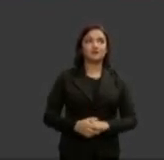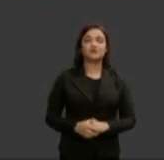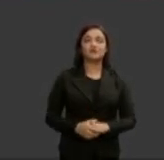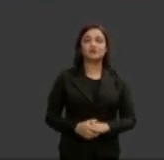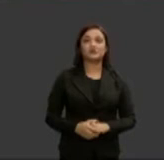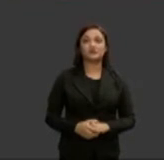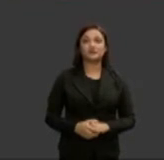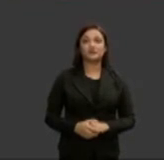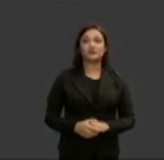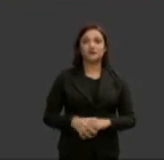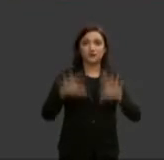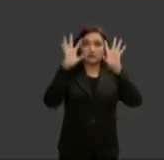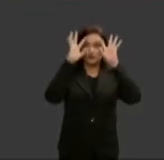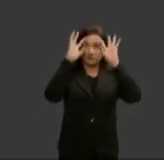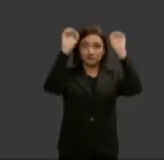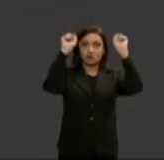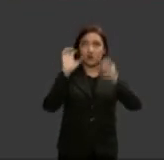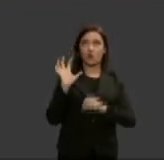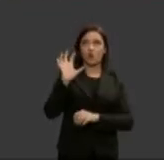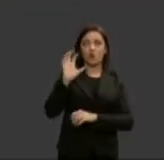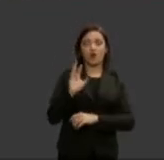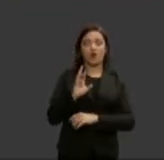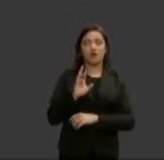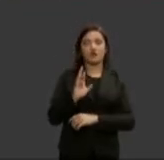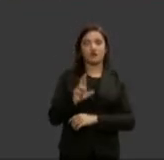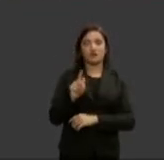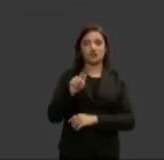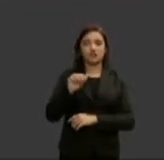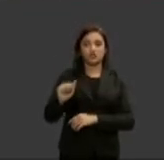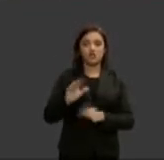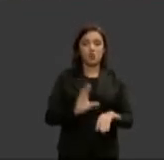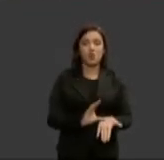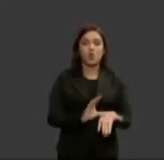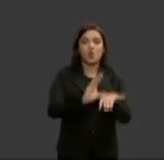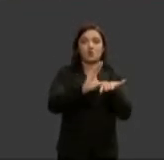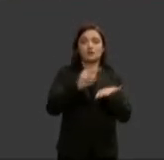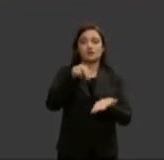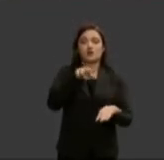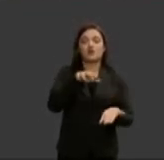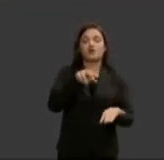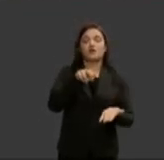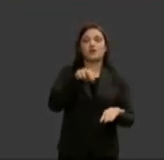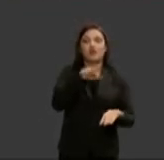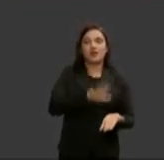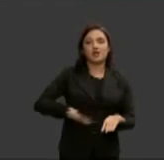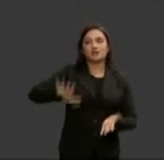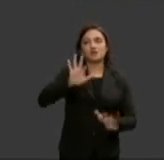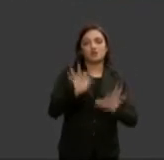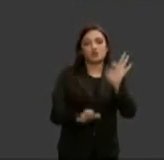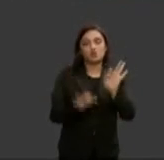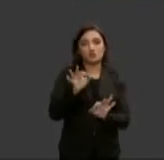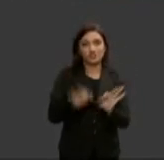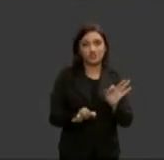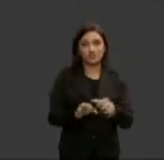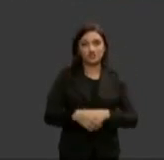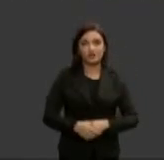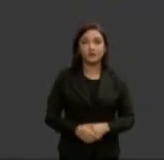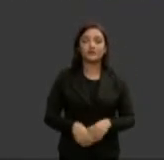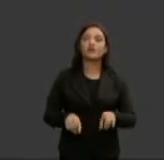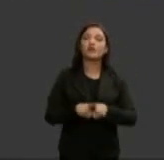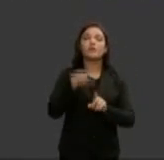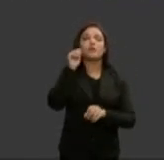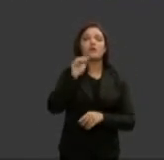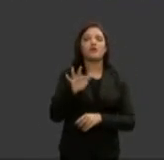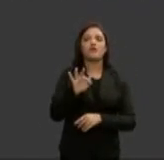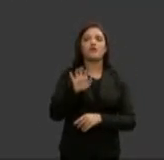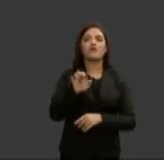Tribunal Regional Federal da Quarta Região e a conselheira do Conselho Nacional de Justiça a doutora Fernanda Marinela de Sousa